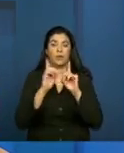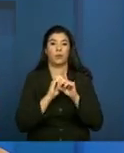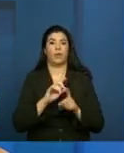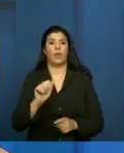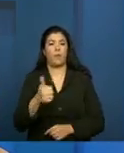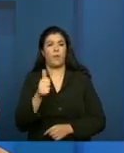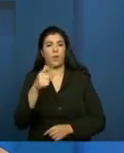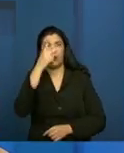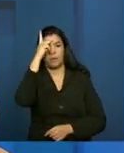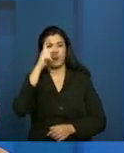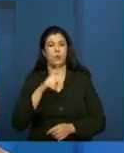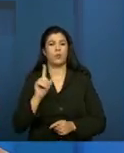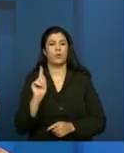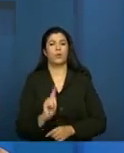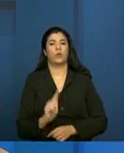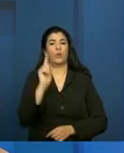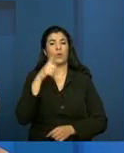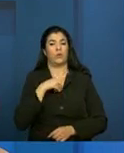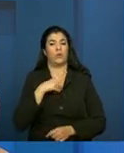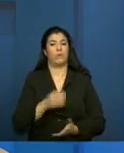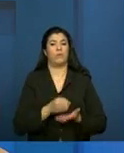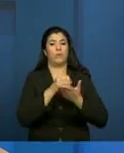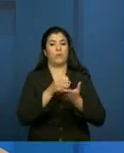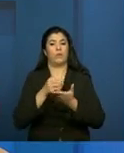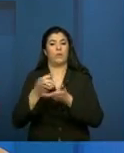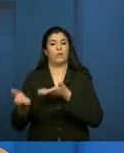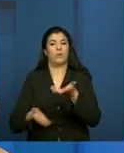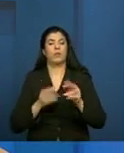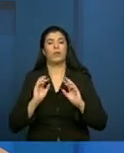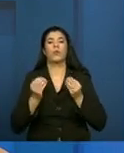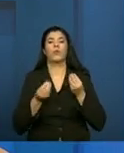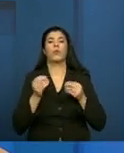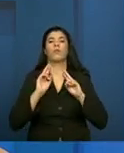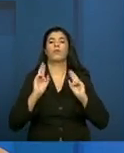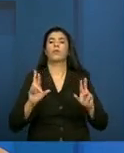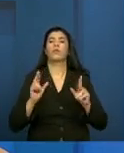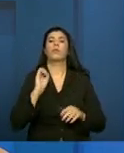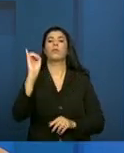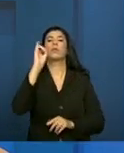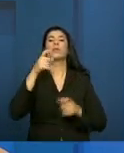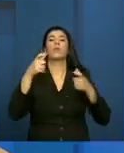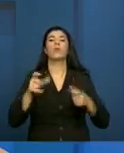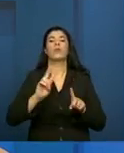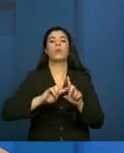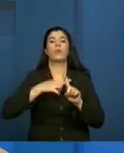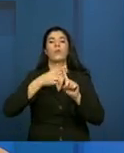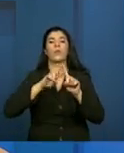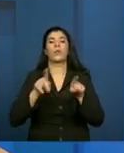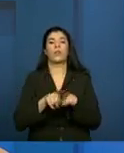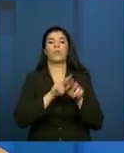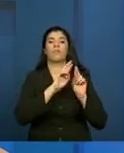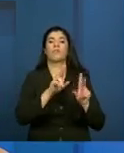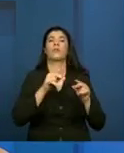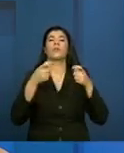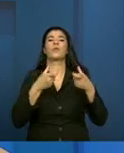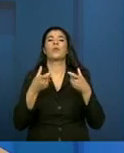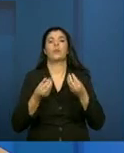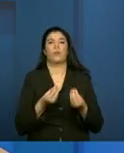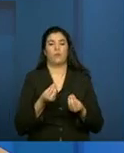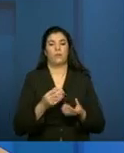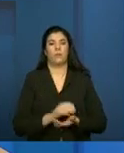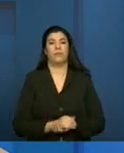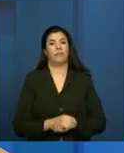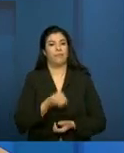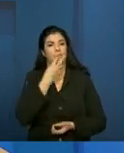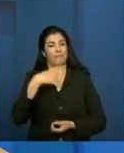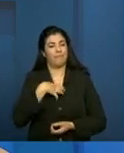os gestores que ofertam esse serviço, saber diferenciar, saber qual que a importância, onde que eles se complementam, onde que são diferentes. Então, assim, é um